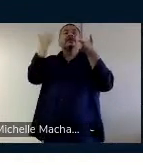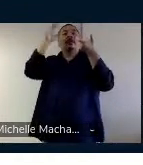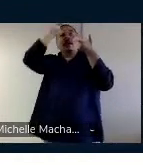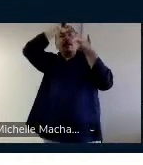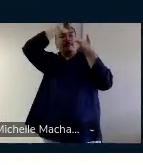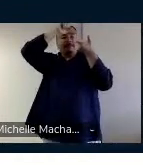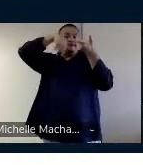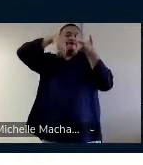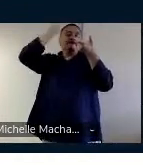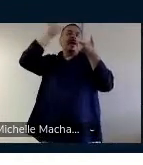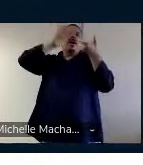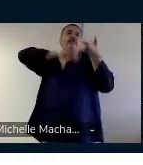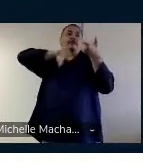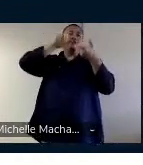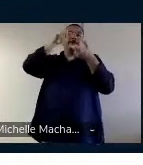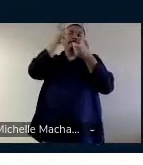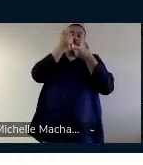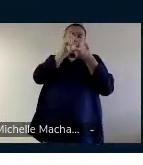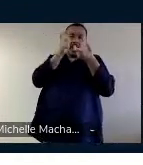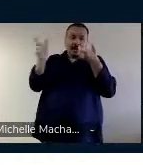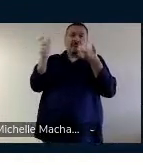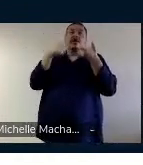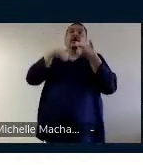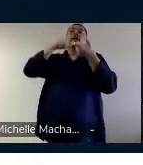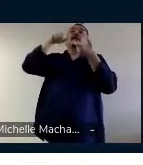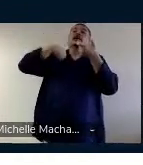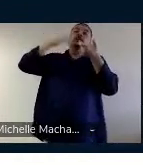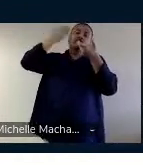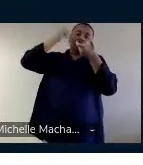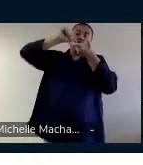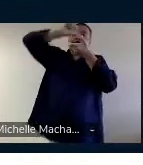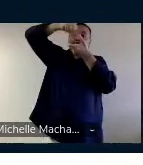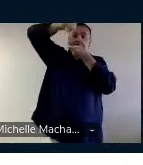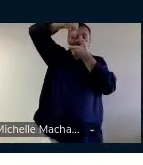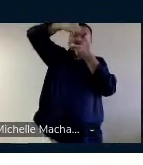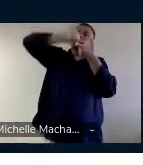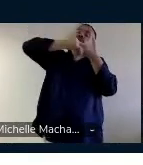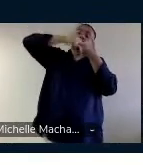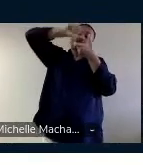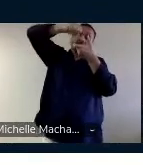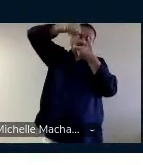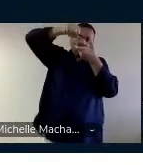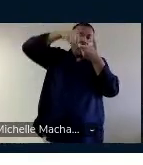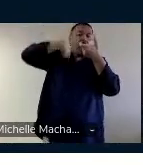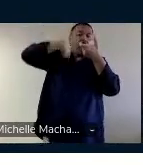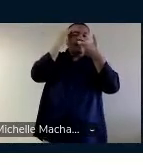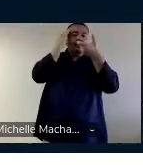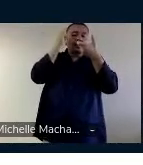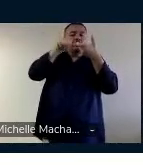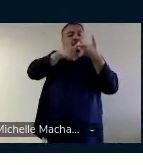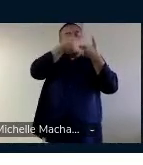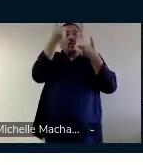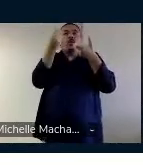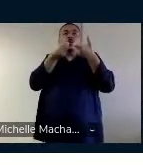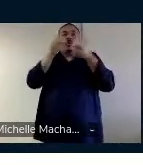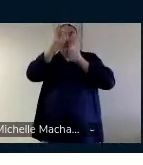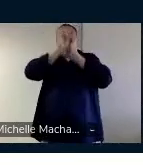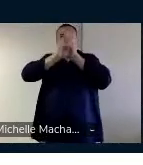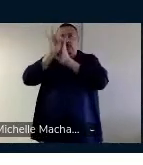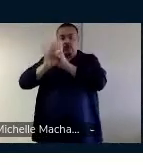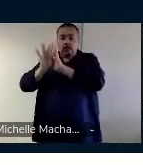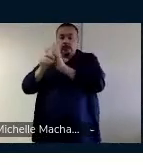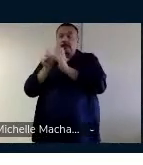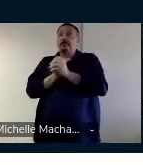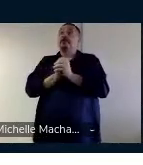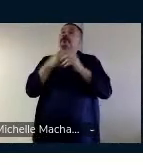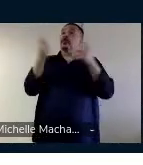palavras e identificar o significado de mais palavras derivacionais para compreender melhor os textos que eles leem. Os